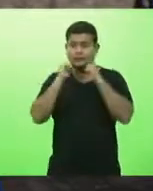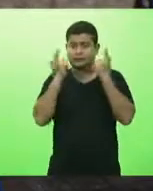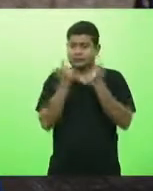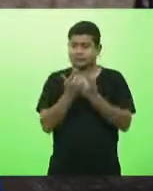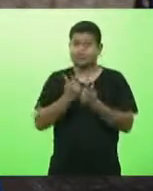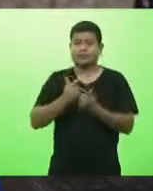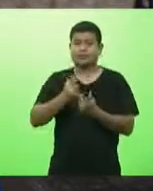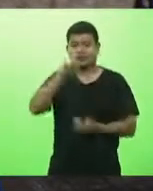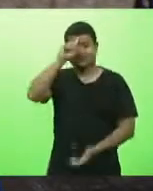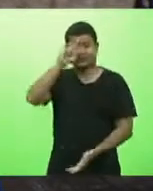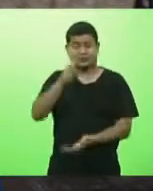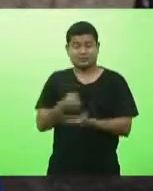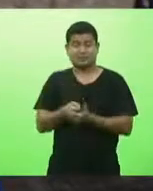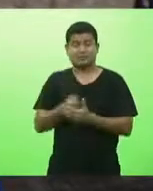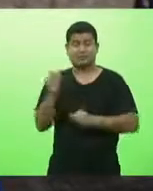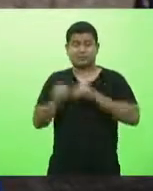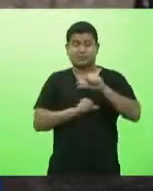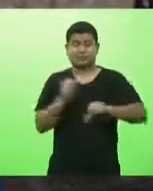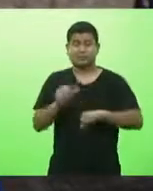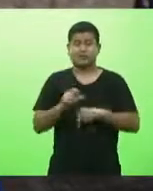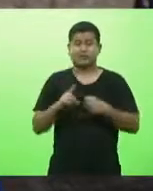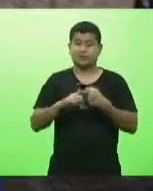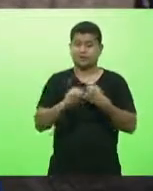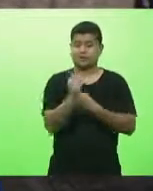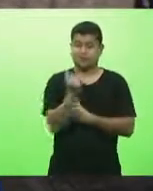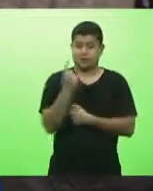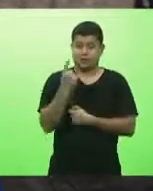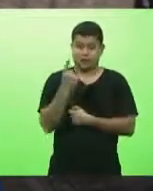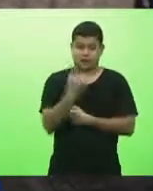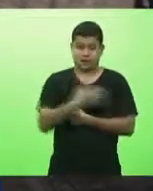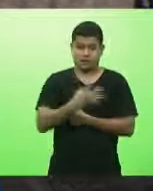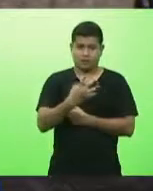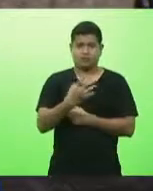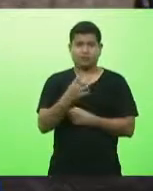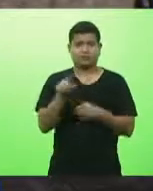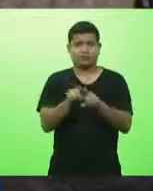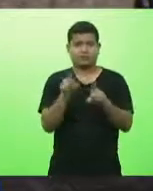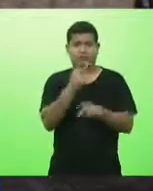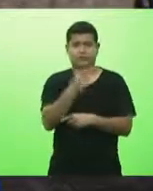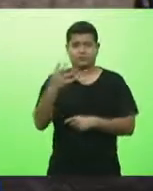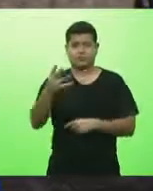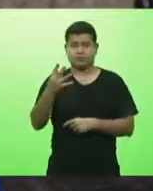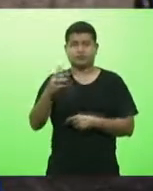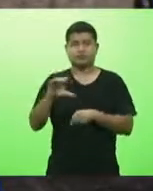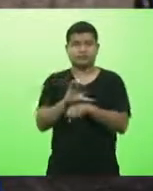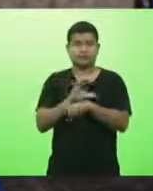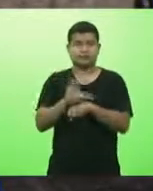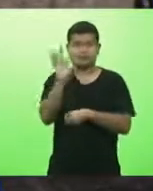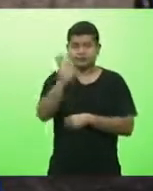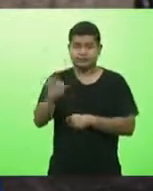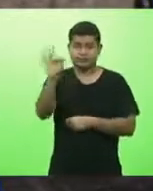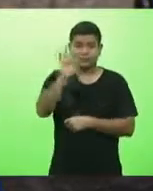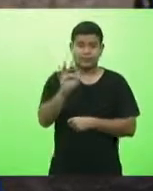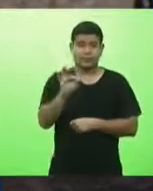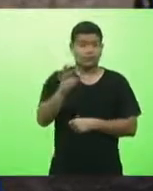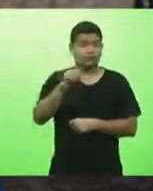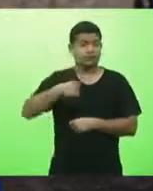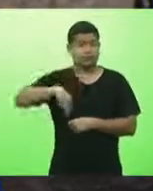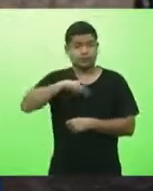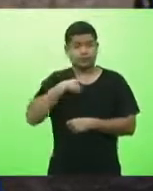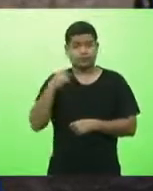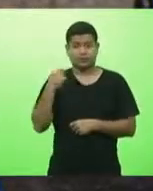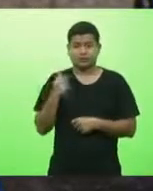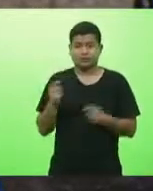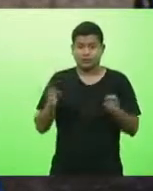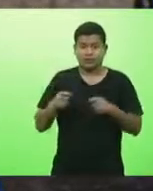artigo 22 e 24 da nossa Constituição Federal com isso quem sabe nós aqui possamos decidir aquilo que é